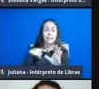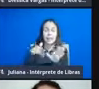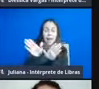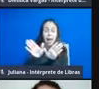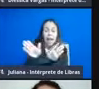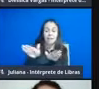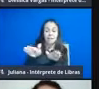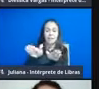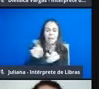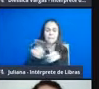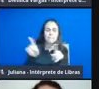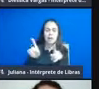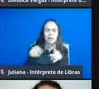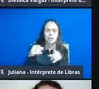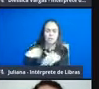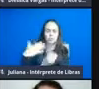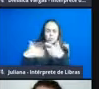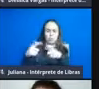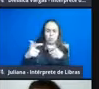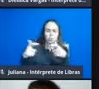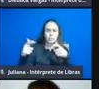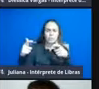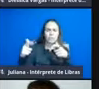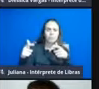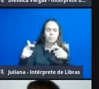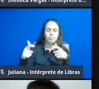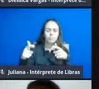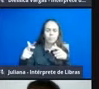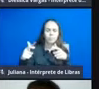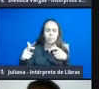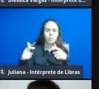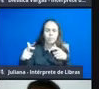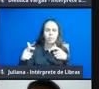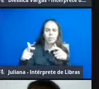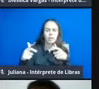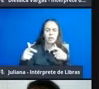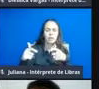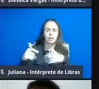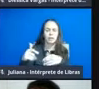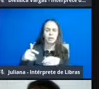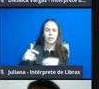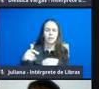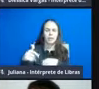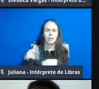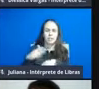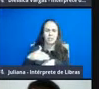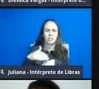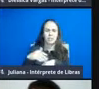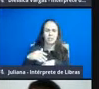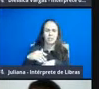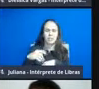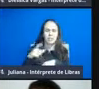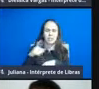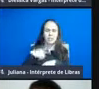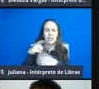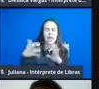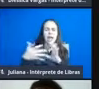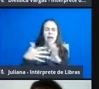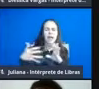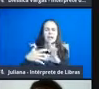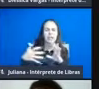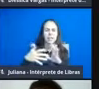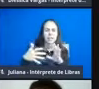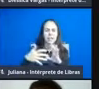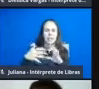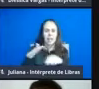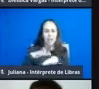bem desenvolvidas, né, são asas mais, um aspecto, não chega, cor e aspa,